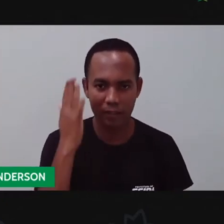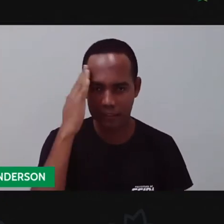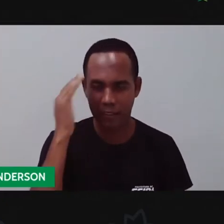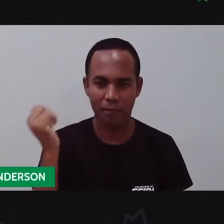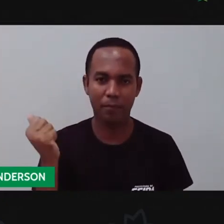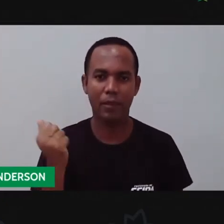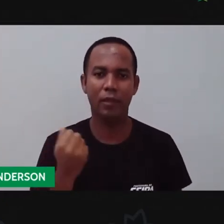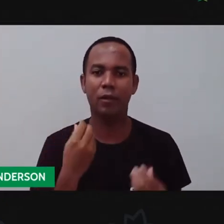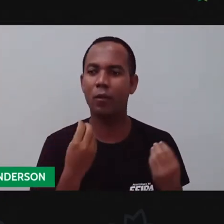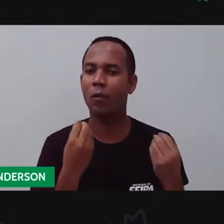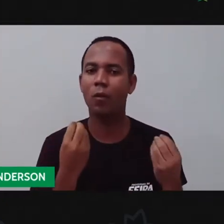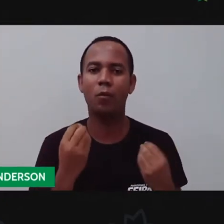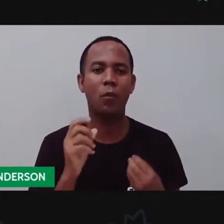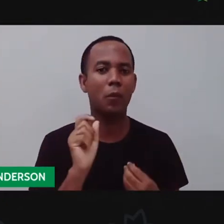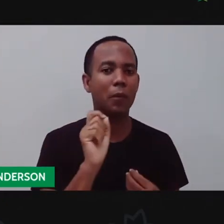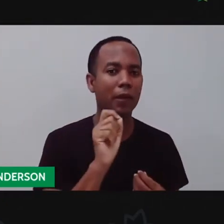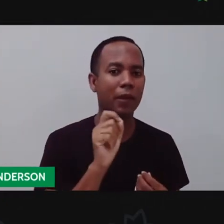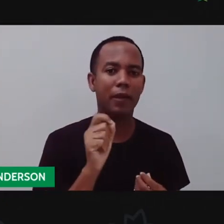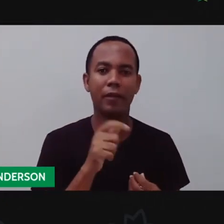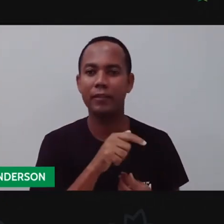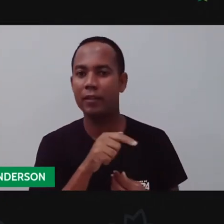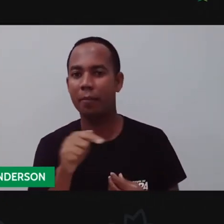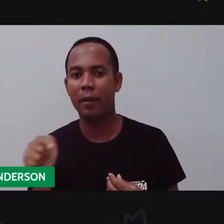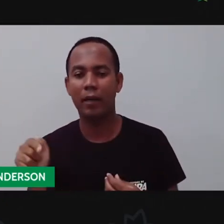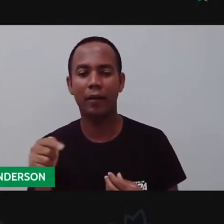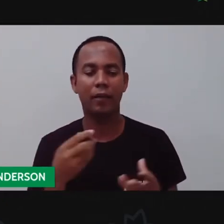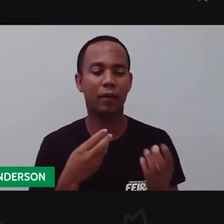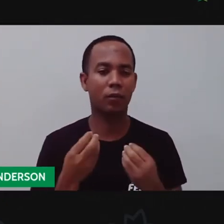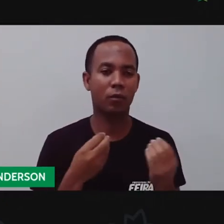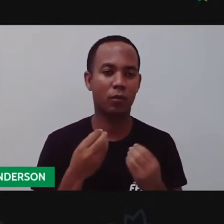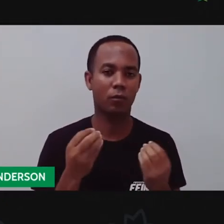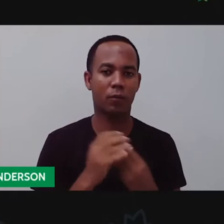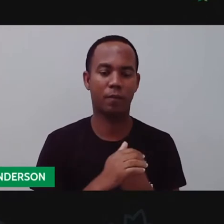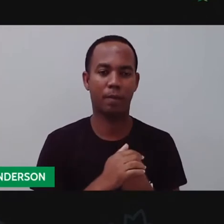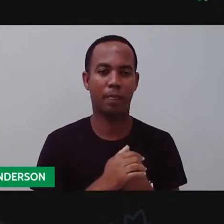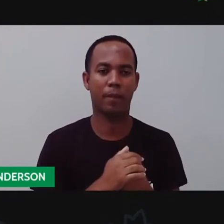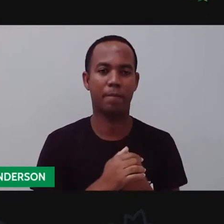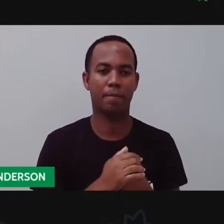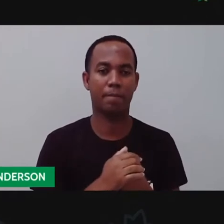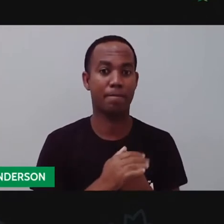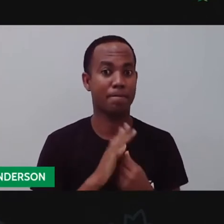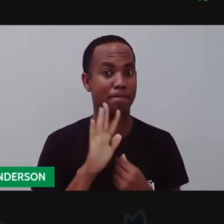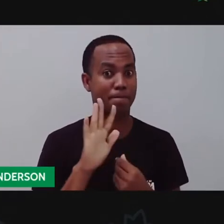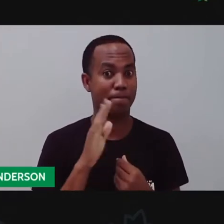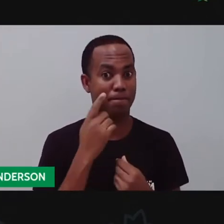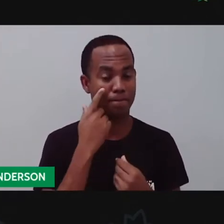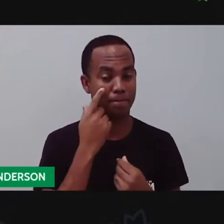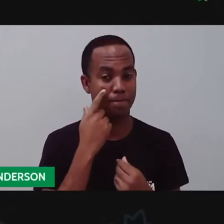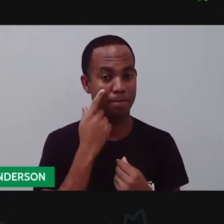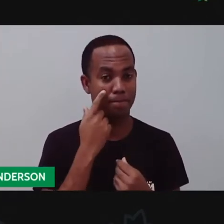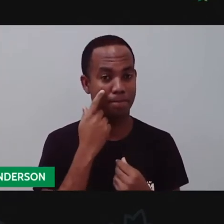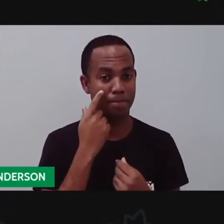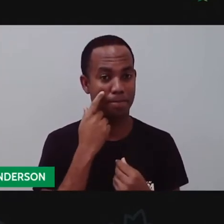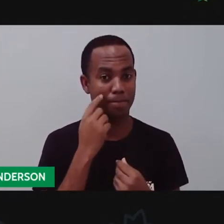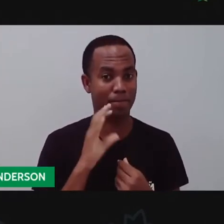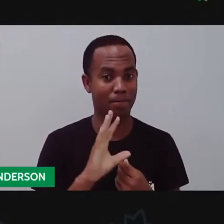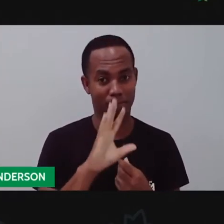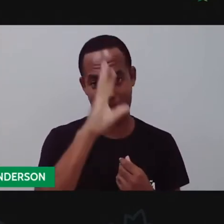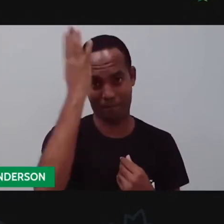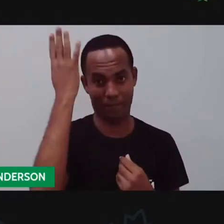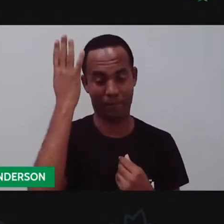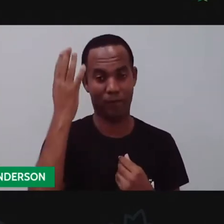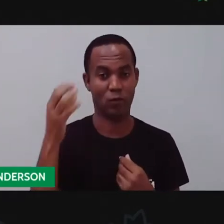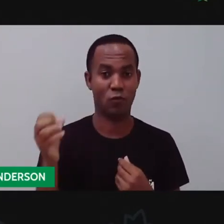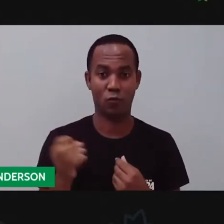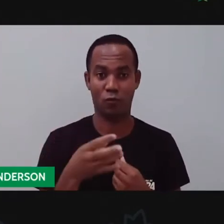Deus, o que será que vai acontecer essa semana, Anderson? Mas será surpresa, teremos grandes novidades